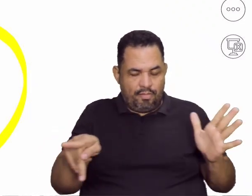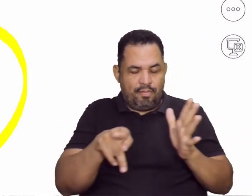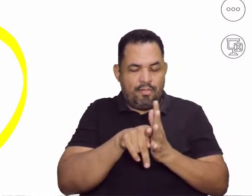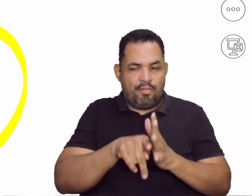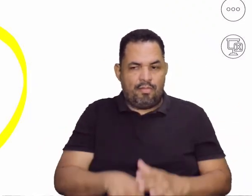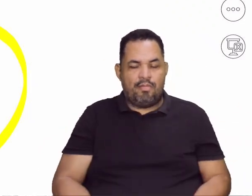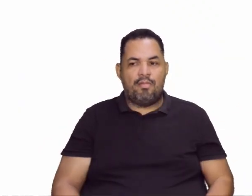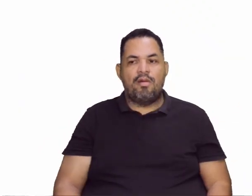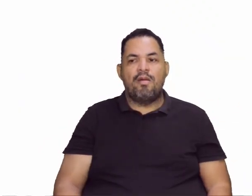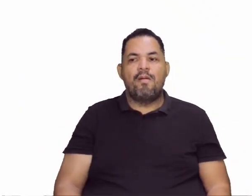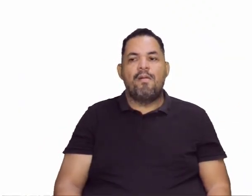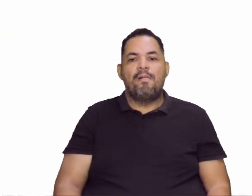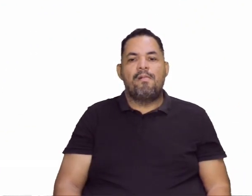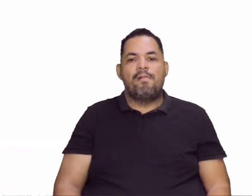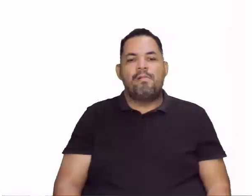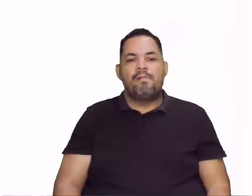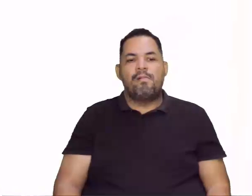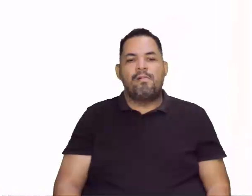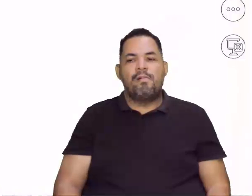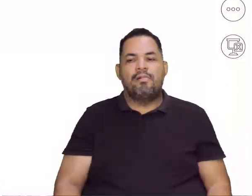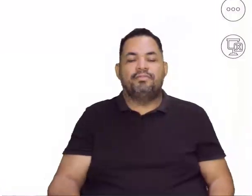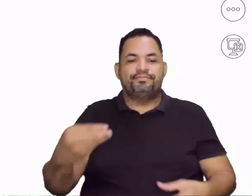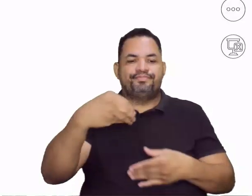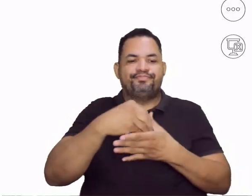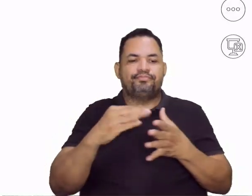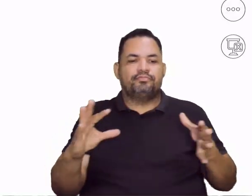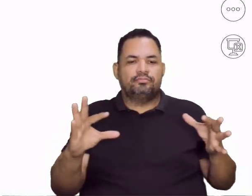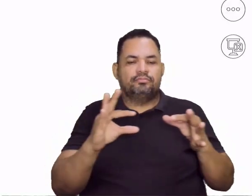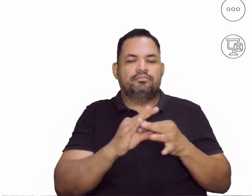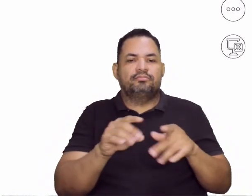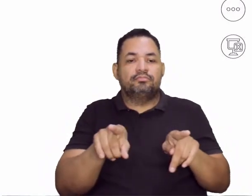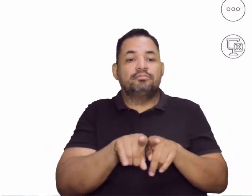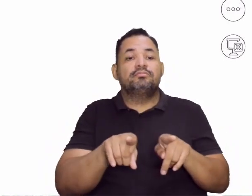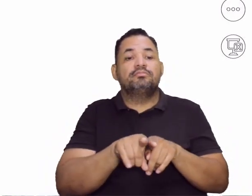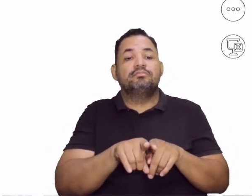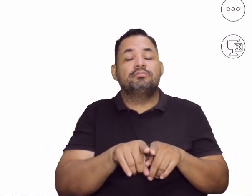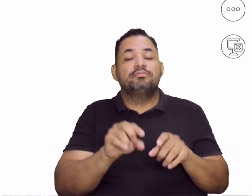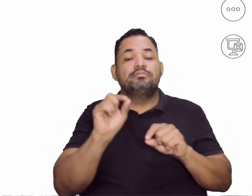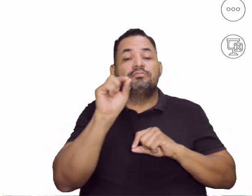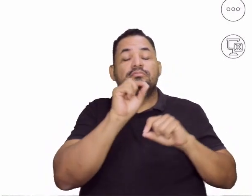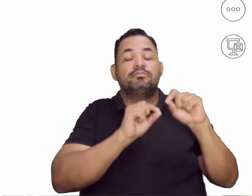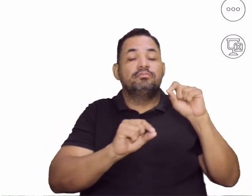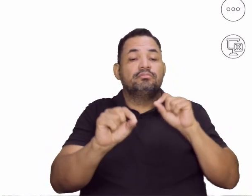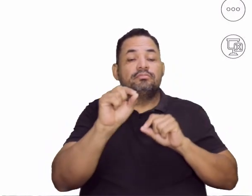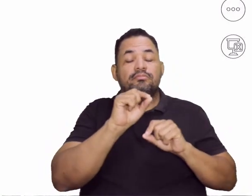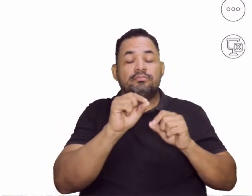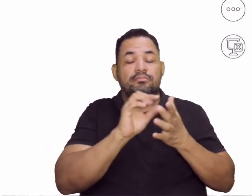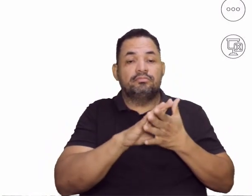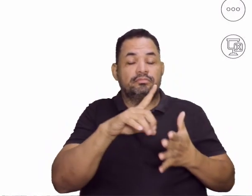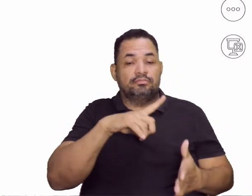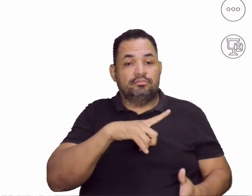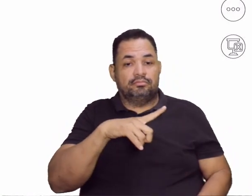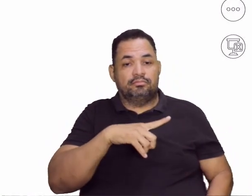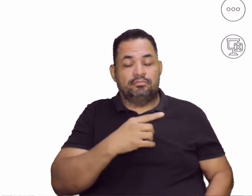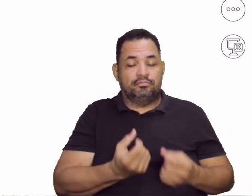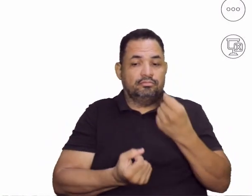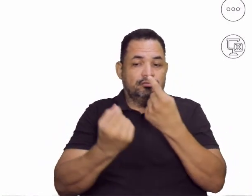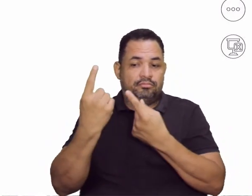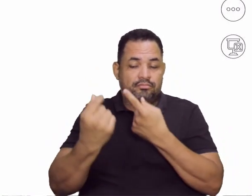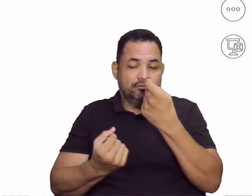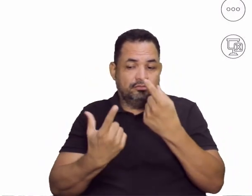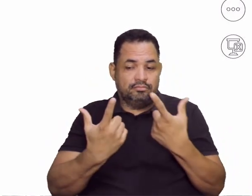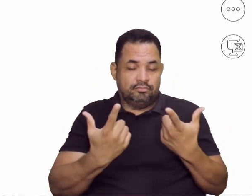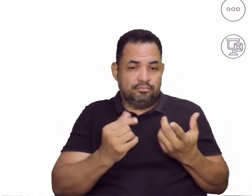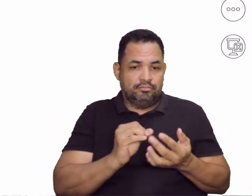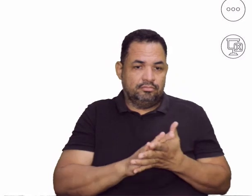Tudo bem? Dentro desse contexto, entre o que mais? Prof. iris. Então, aí, a gente tem alguns, né?